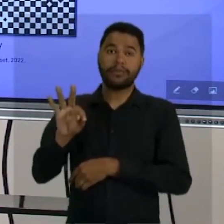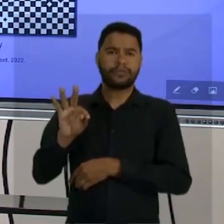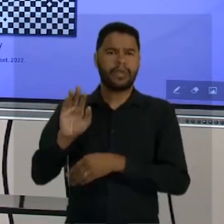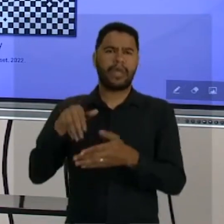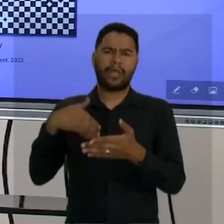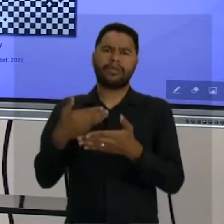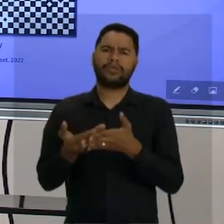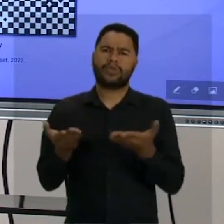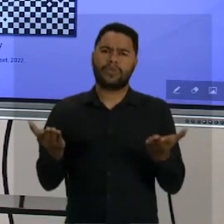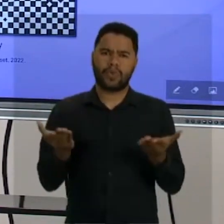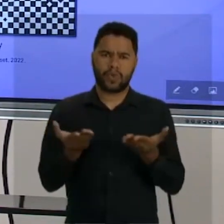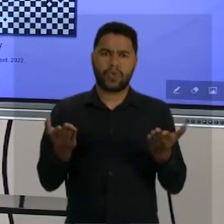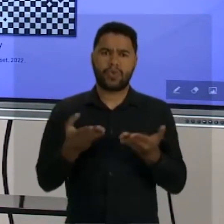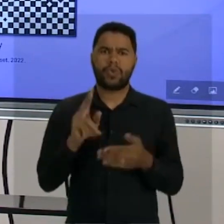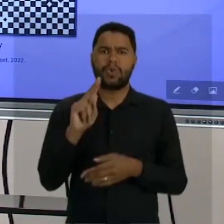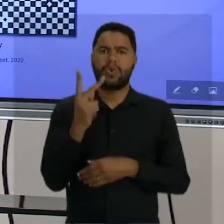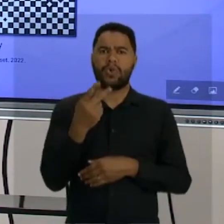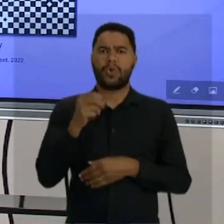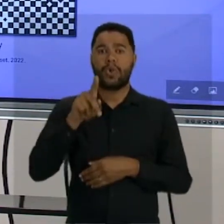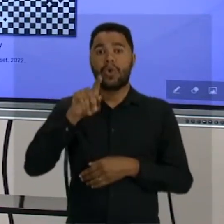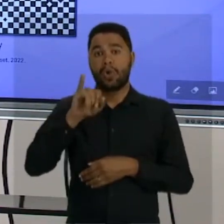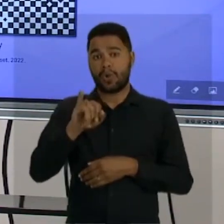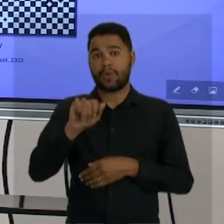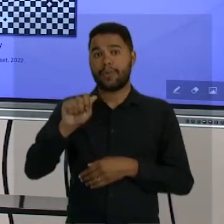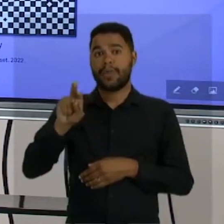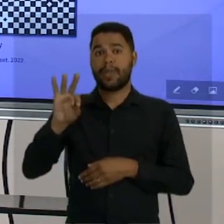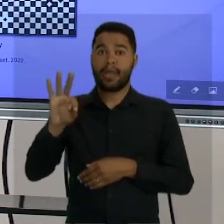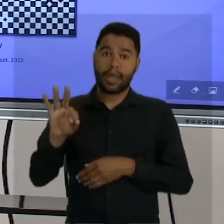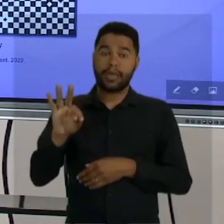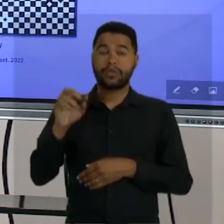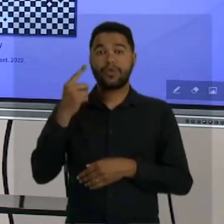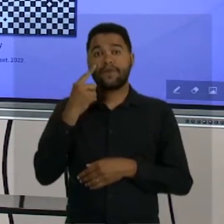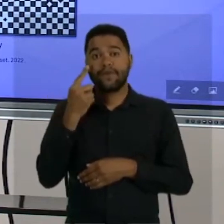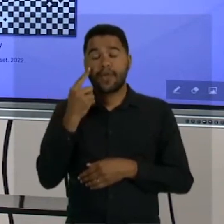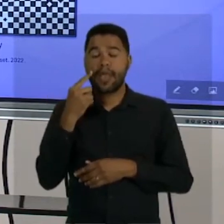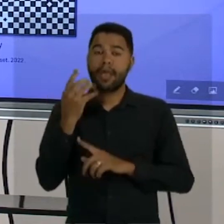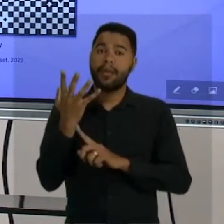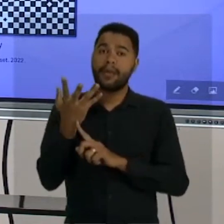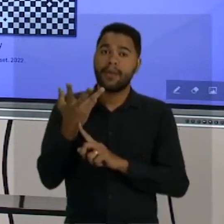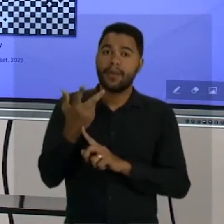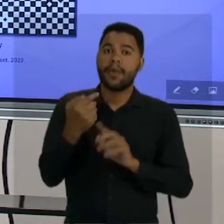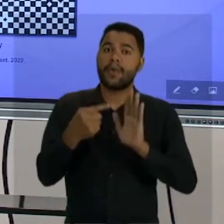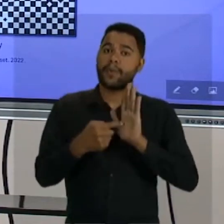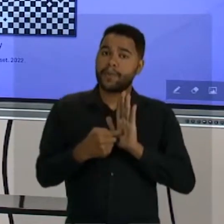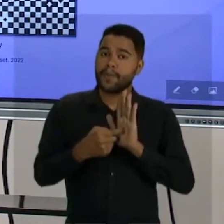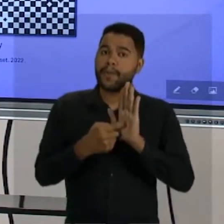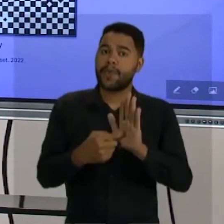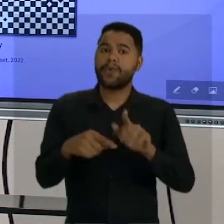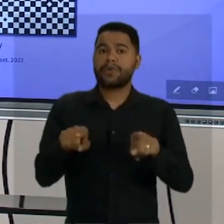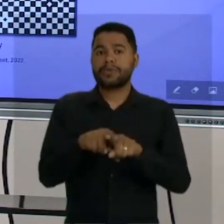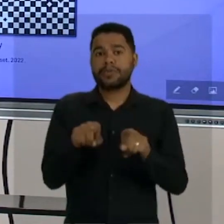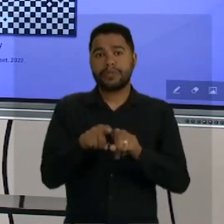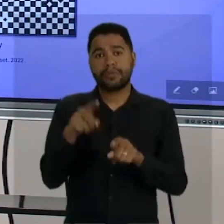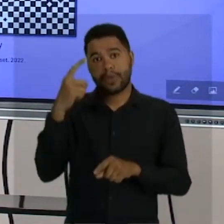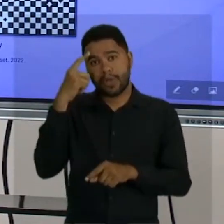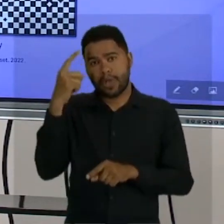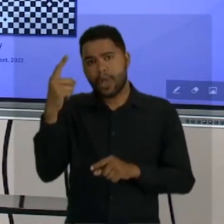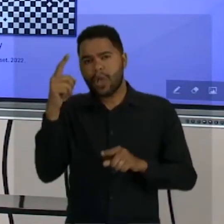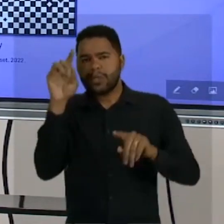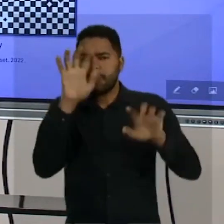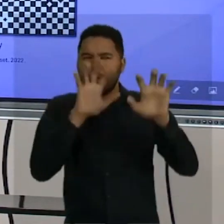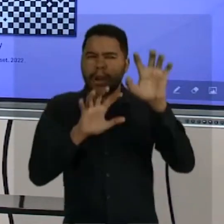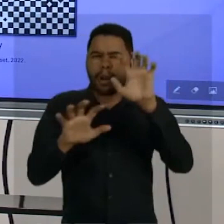trabalham com a Op Art a fim de buscar essa estética que vai mostrar também uma ideia de ilusão de